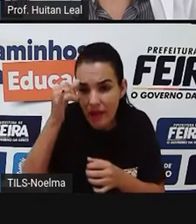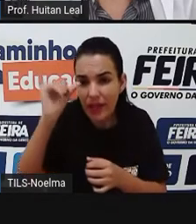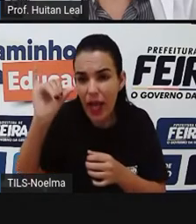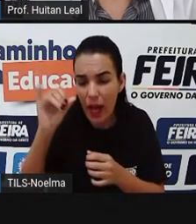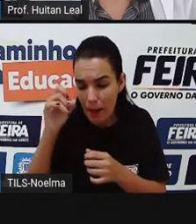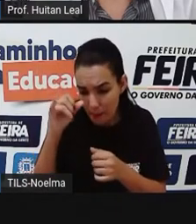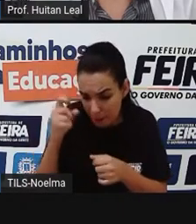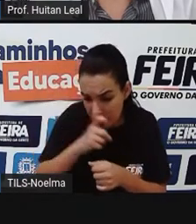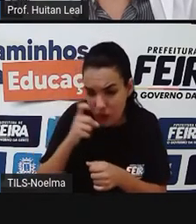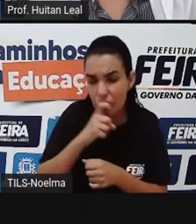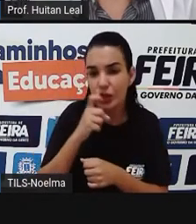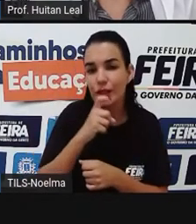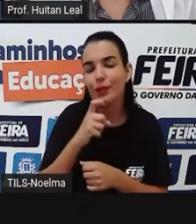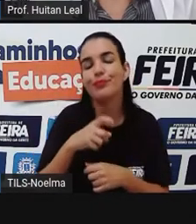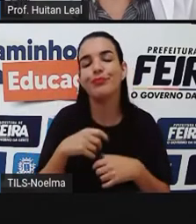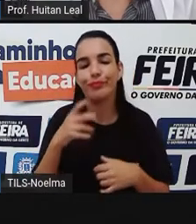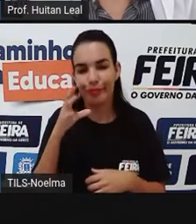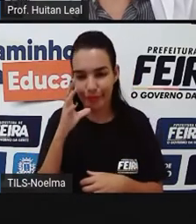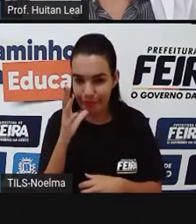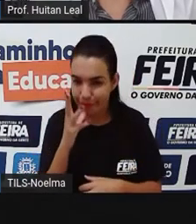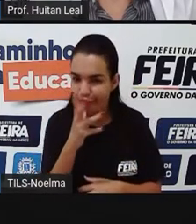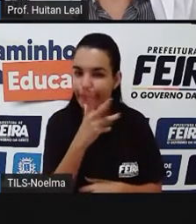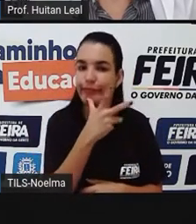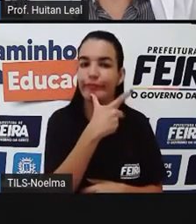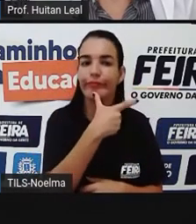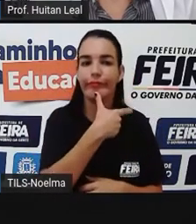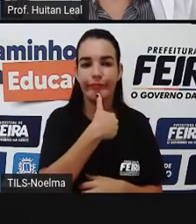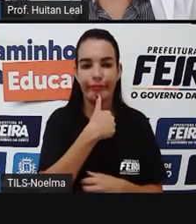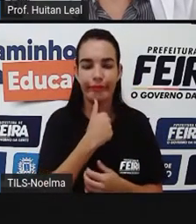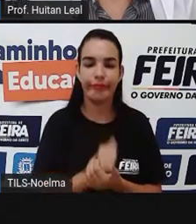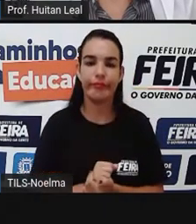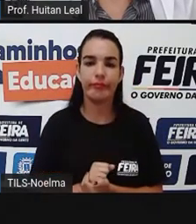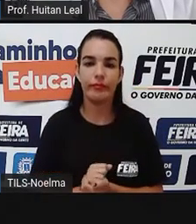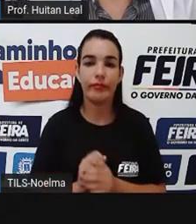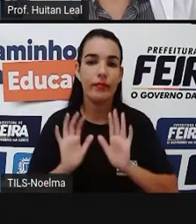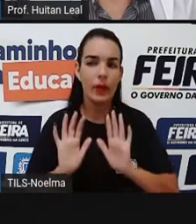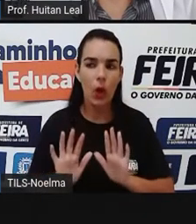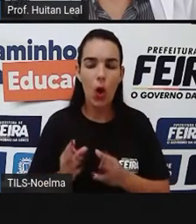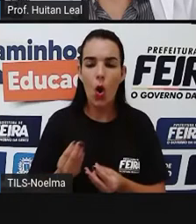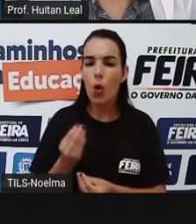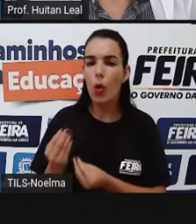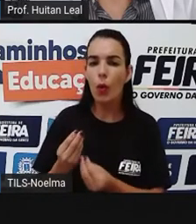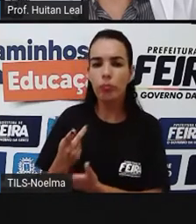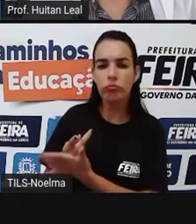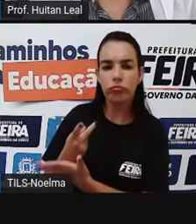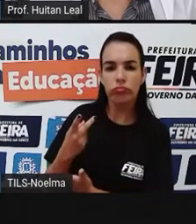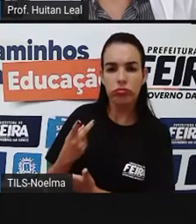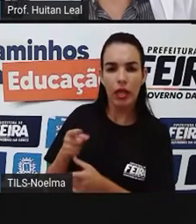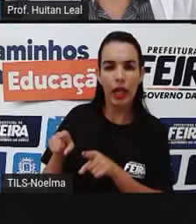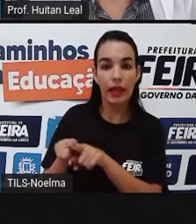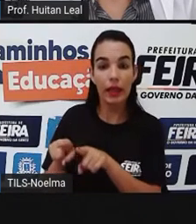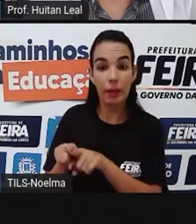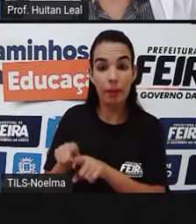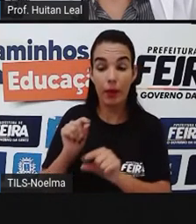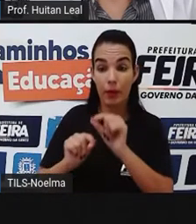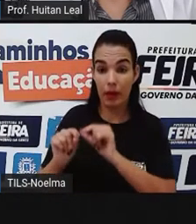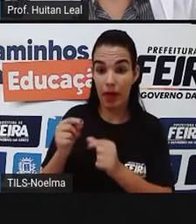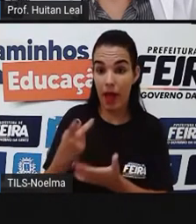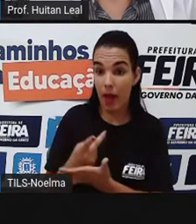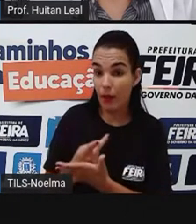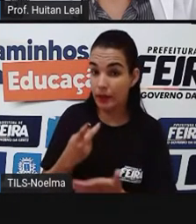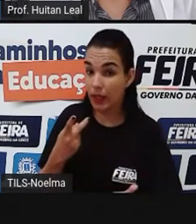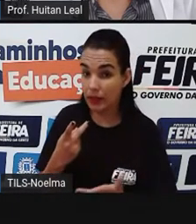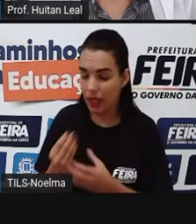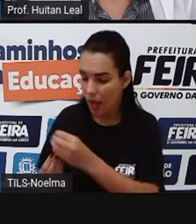Como funciona? Para serem disseminadas as informações falsas, cria-se uma página na internet,